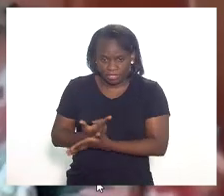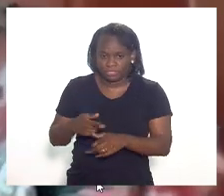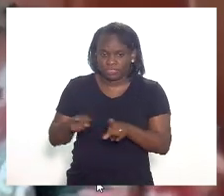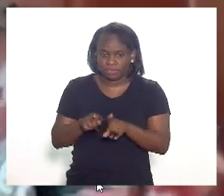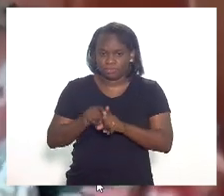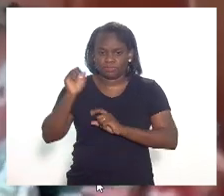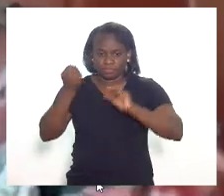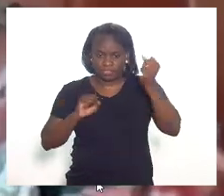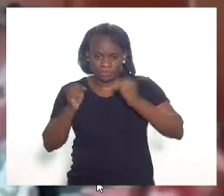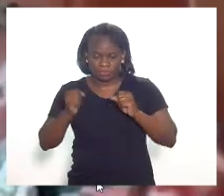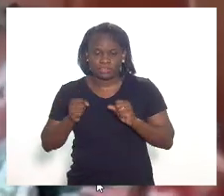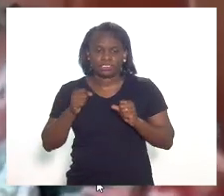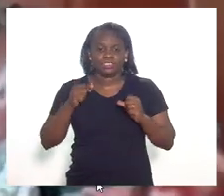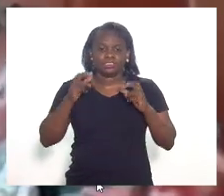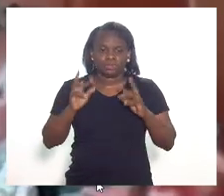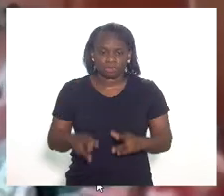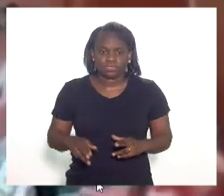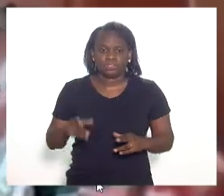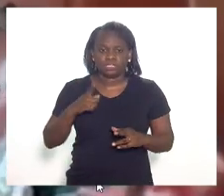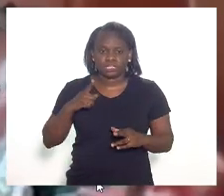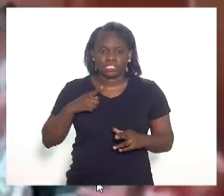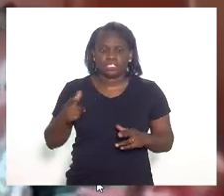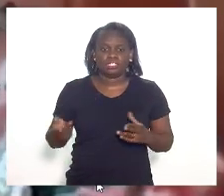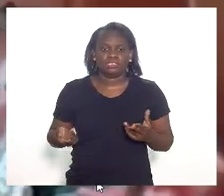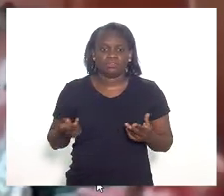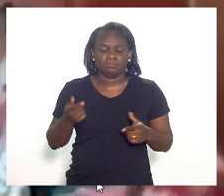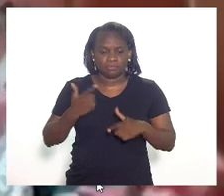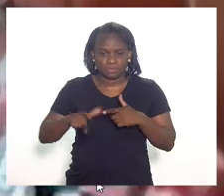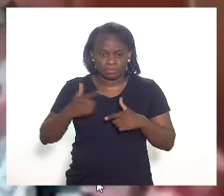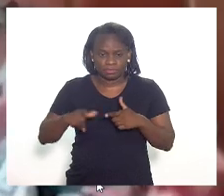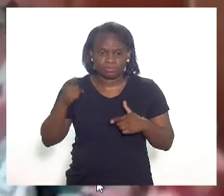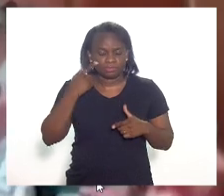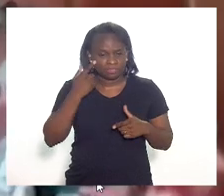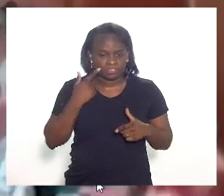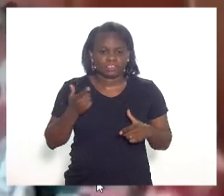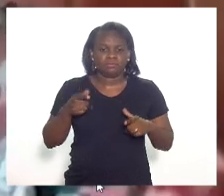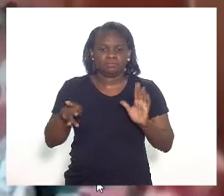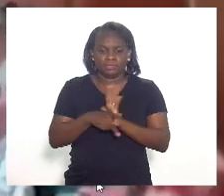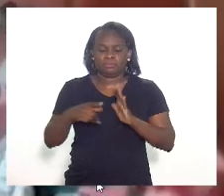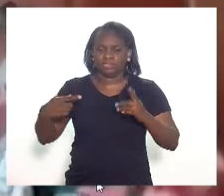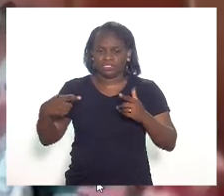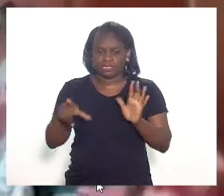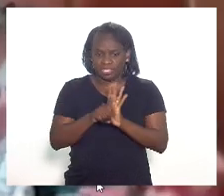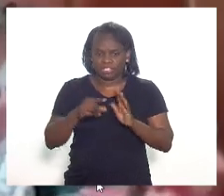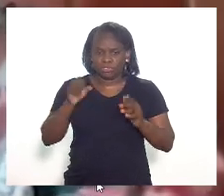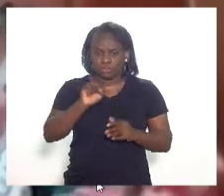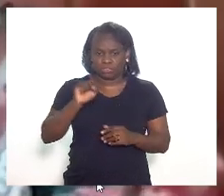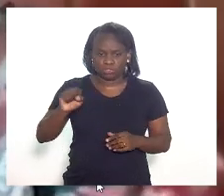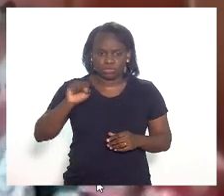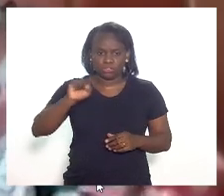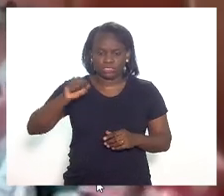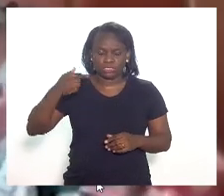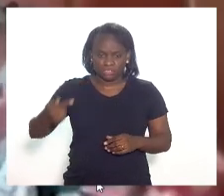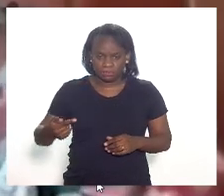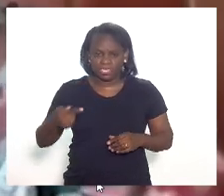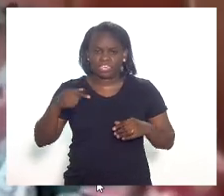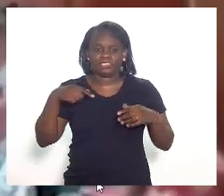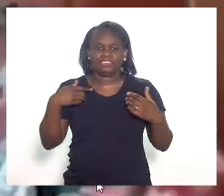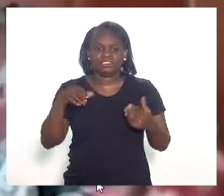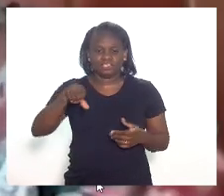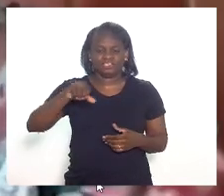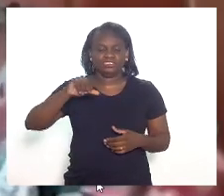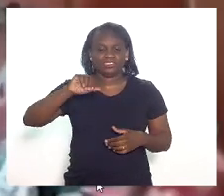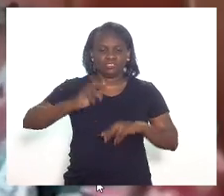produção, tal como o programa de reconversão industrial, nos termos da Lei 8.887, de 9 de